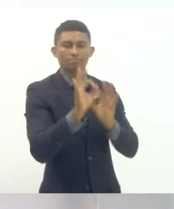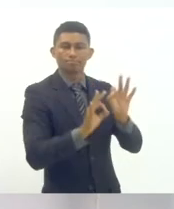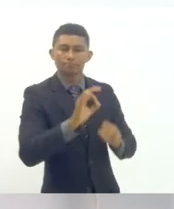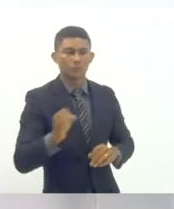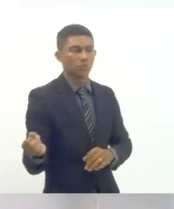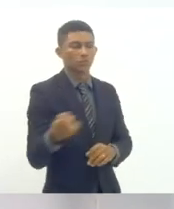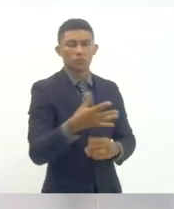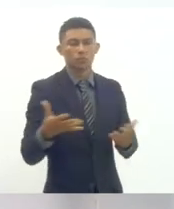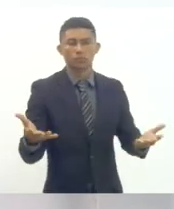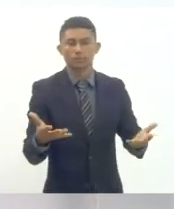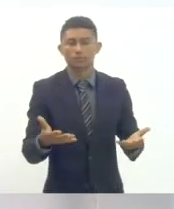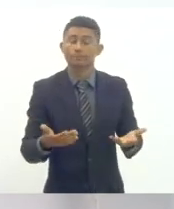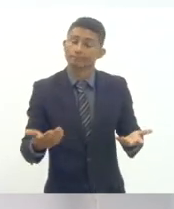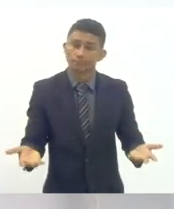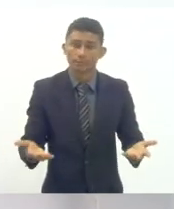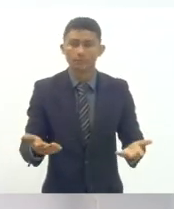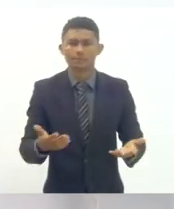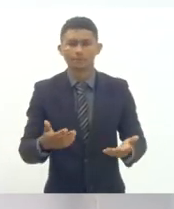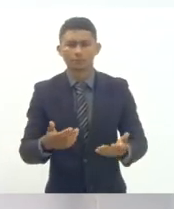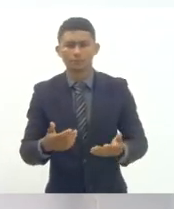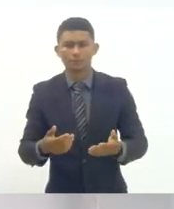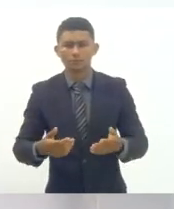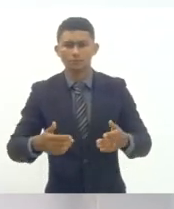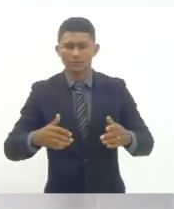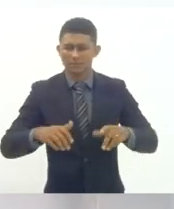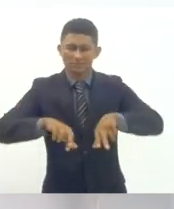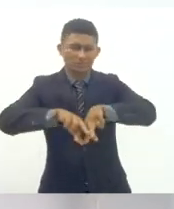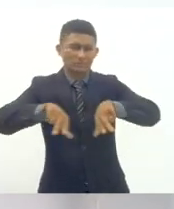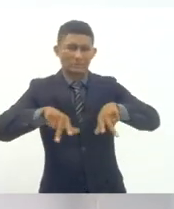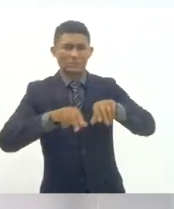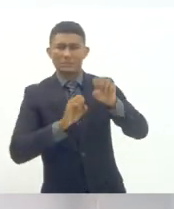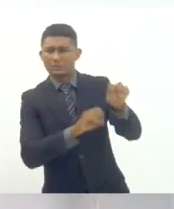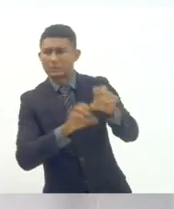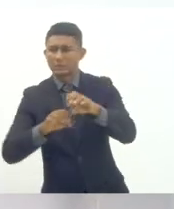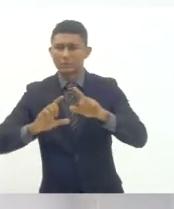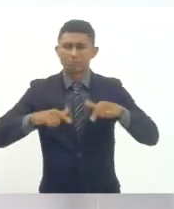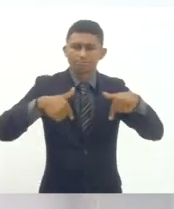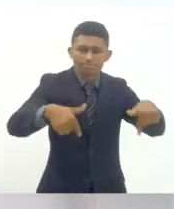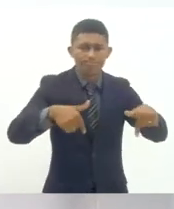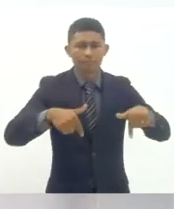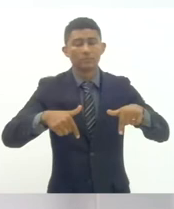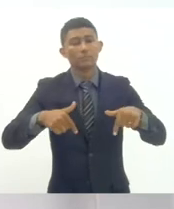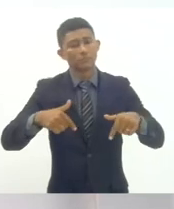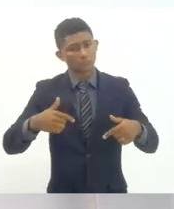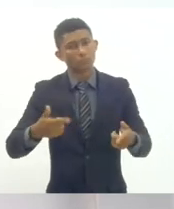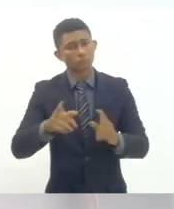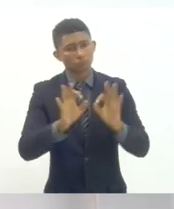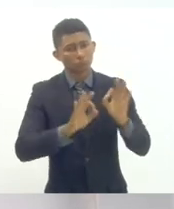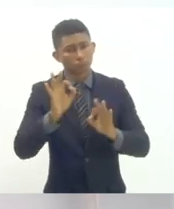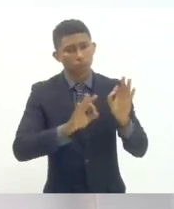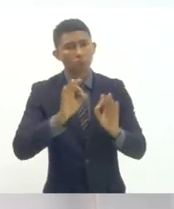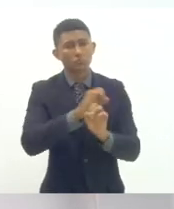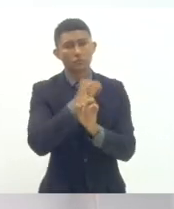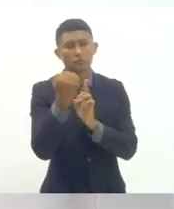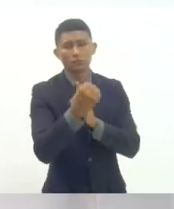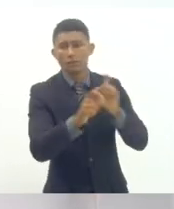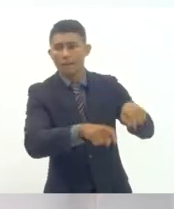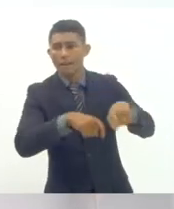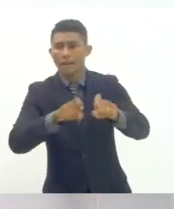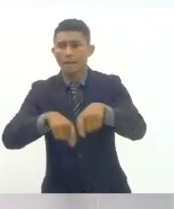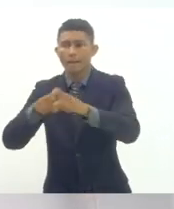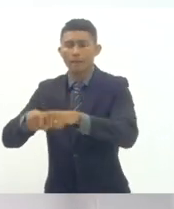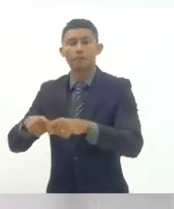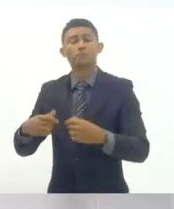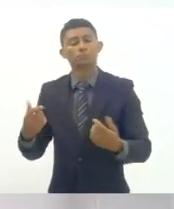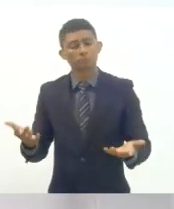forma a construção de práticas educativas para o projeto social de campo com perspectiva emancipatória